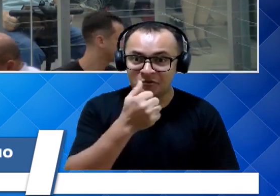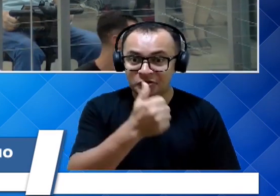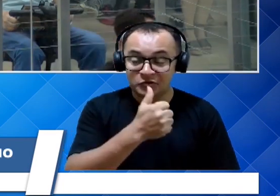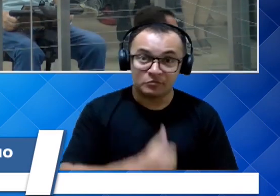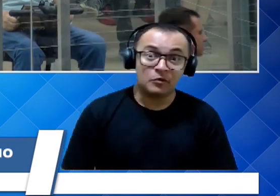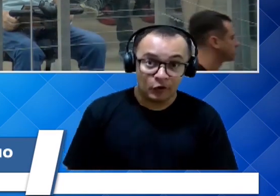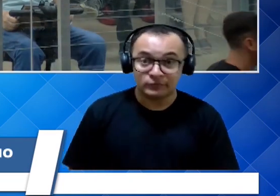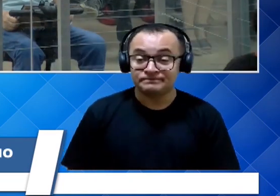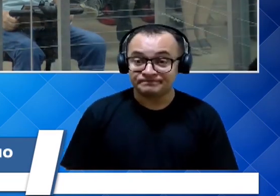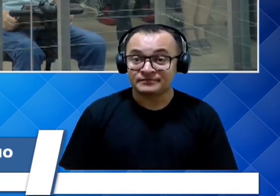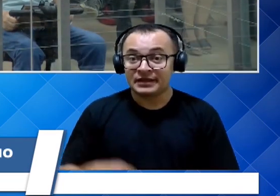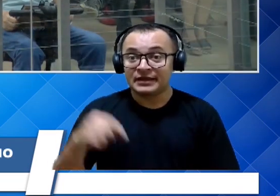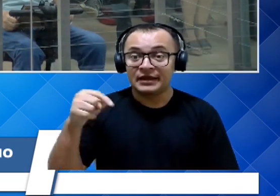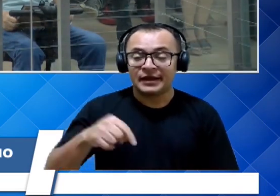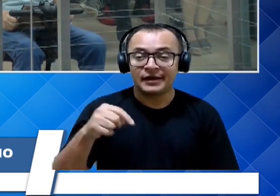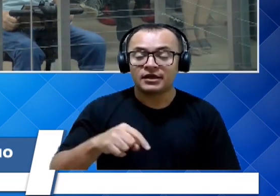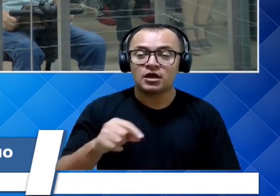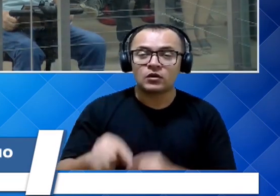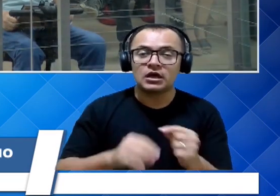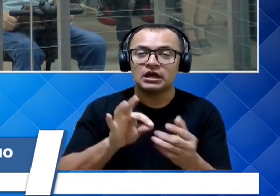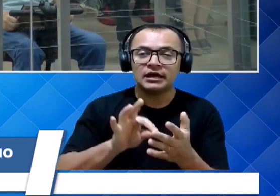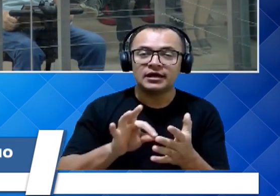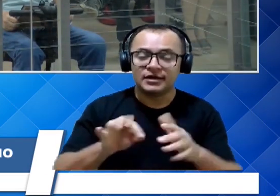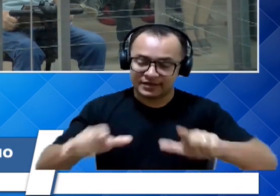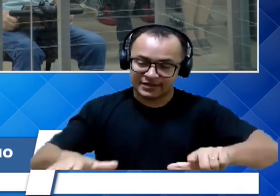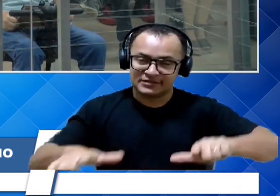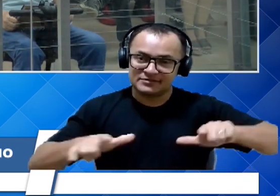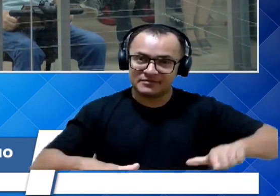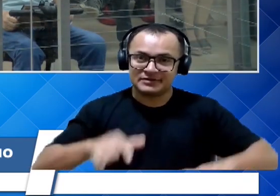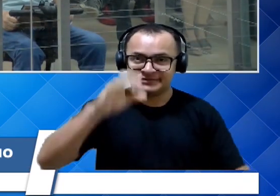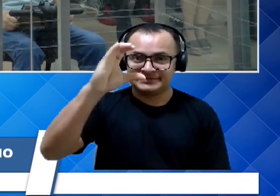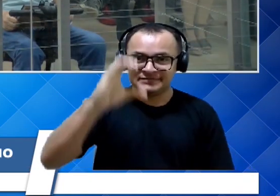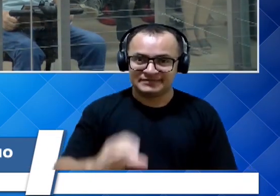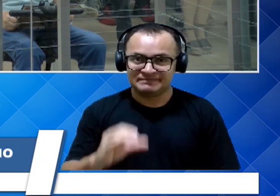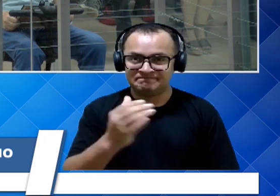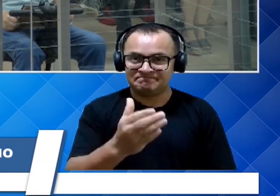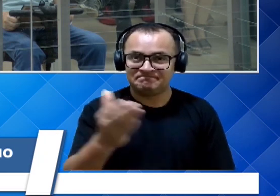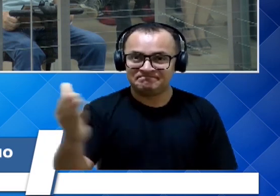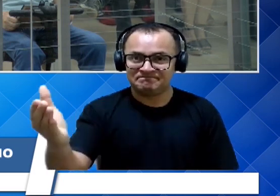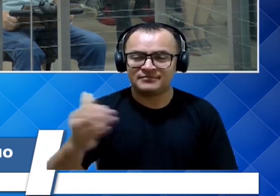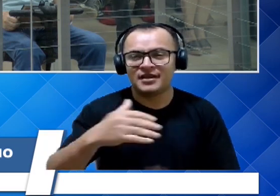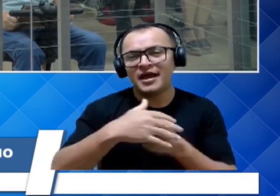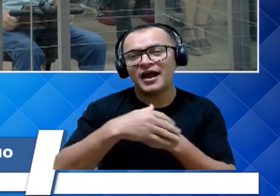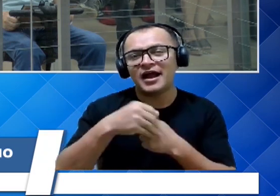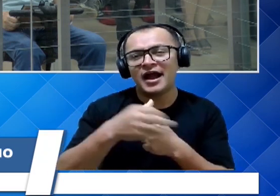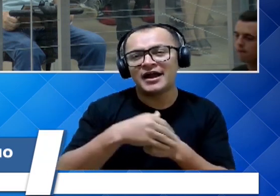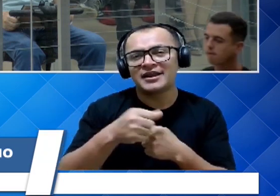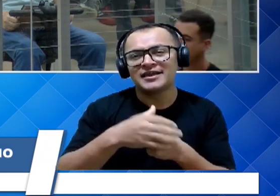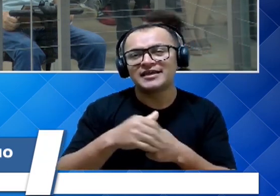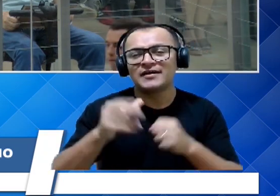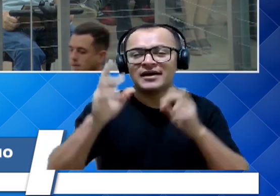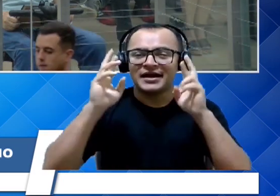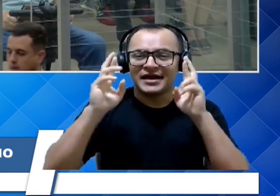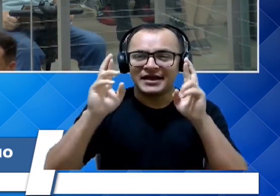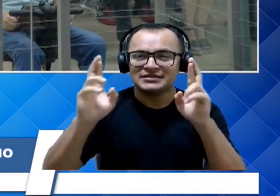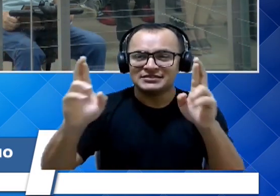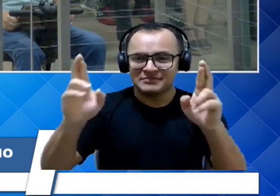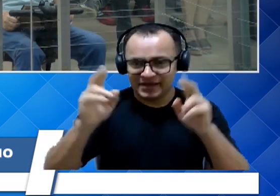certidão de nascimento francano. Não só pelo carinho, respeito e a admiração que eu tenho pelo senhor,